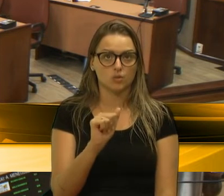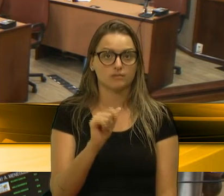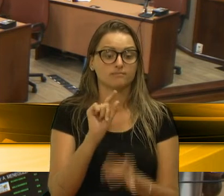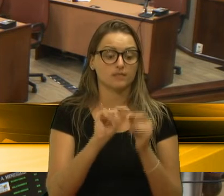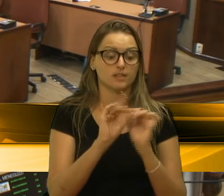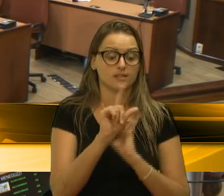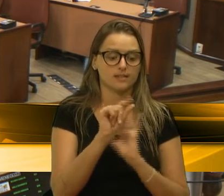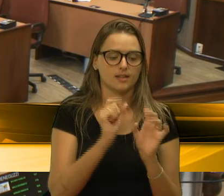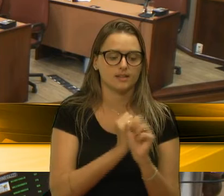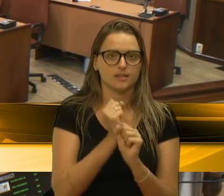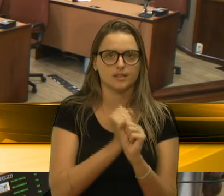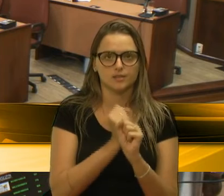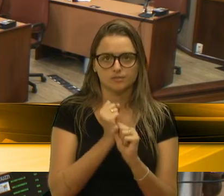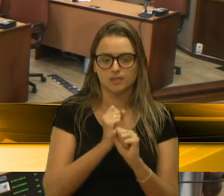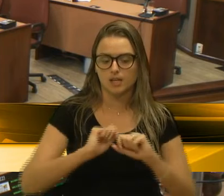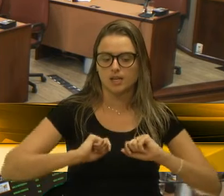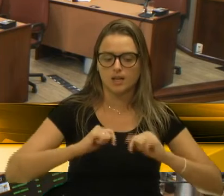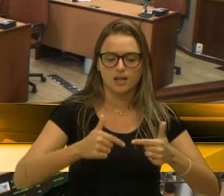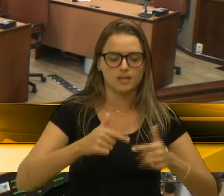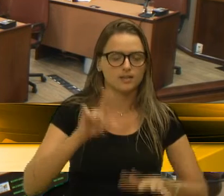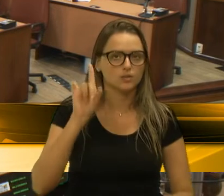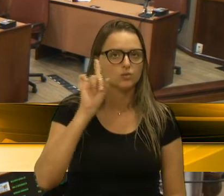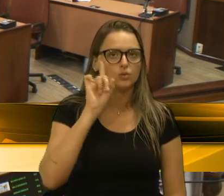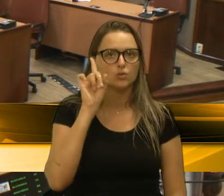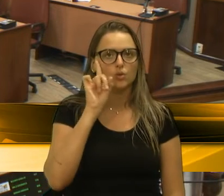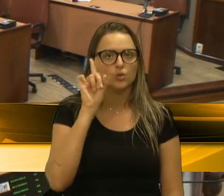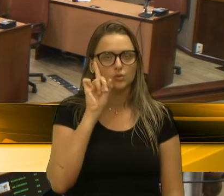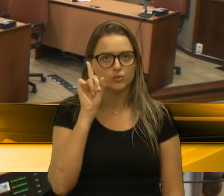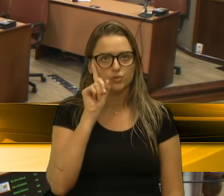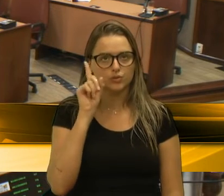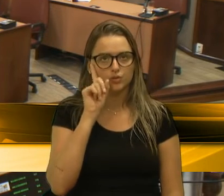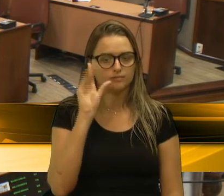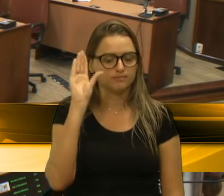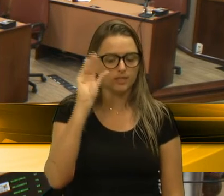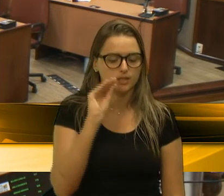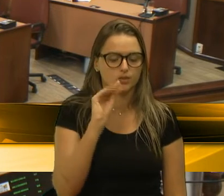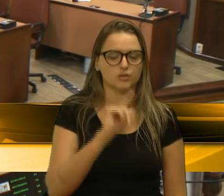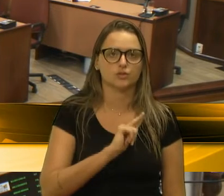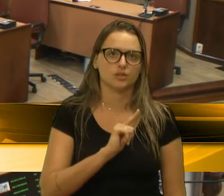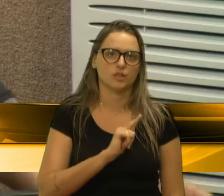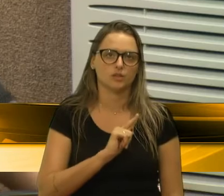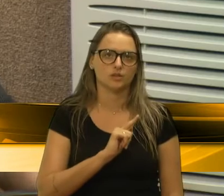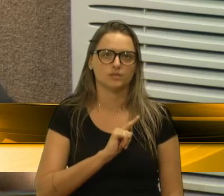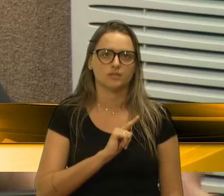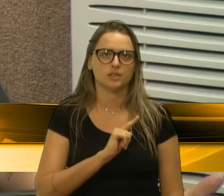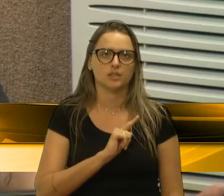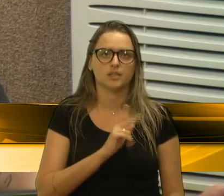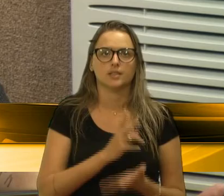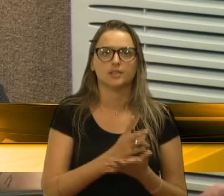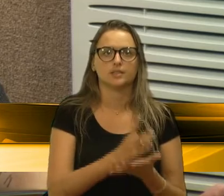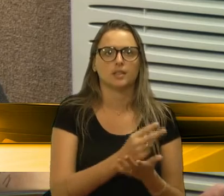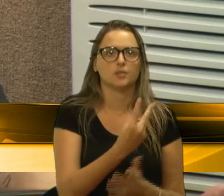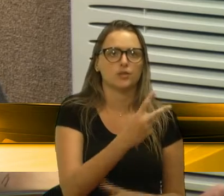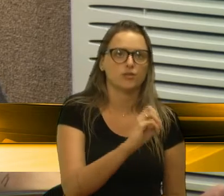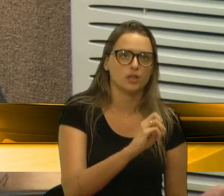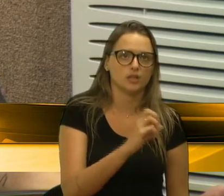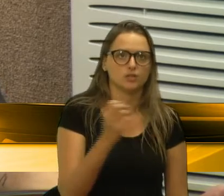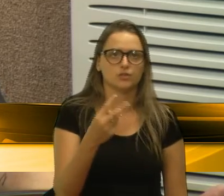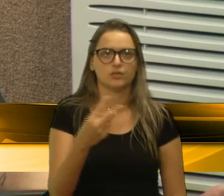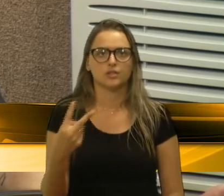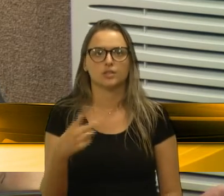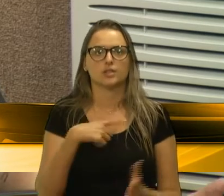ações praticamente todos os dias, de noite, na cidade de Caxias do Sul, não baixa de 20, 23 autuados